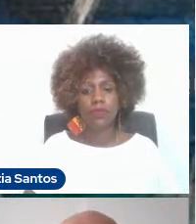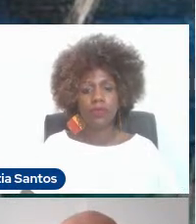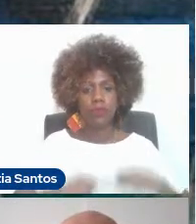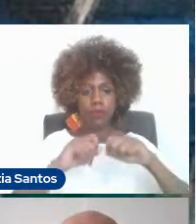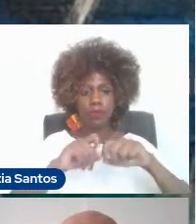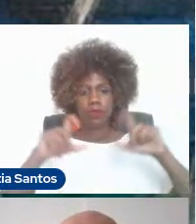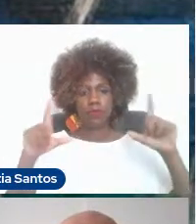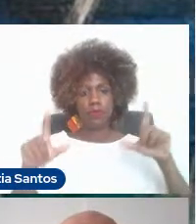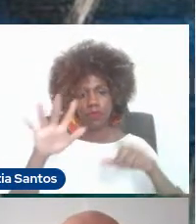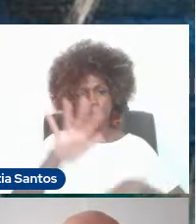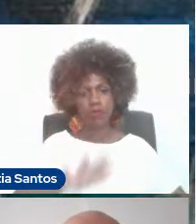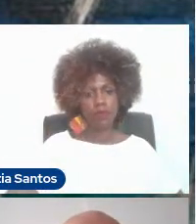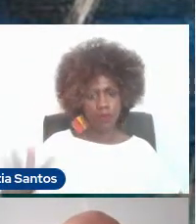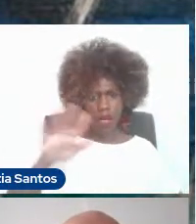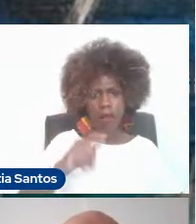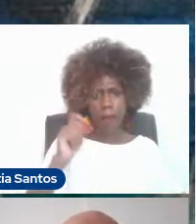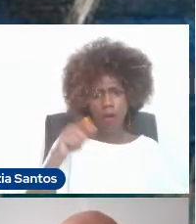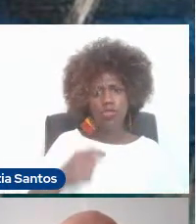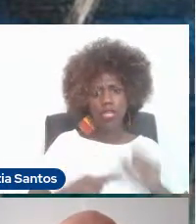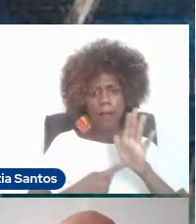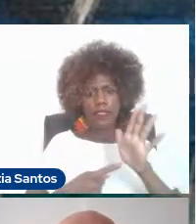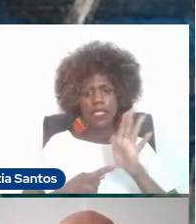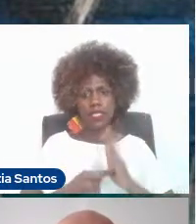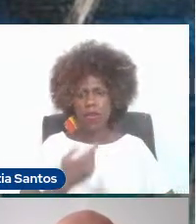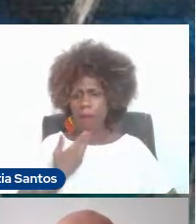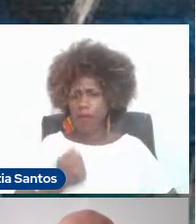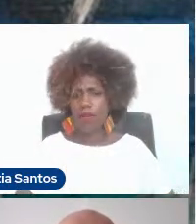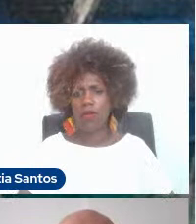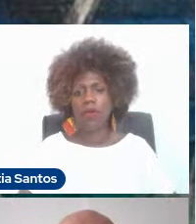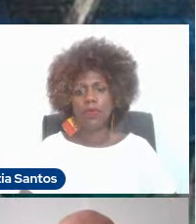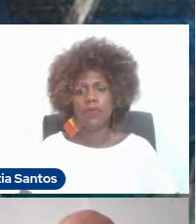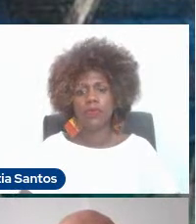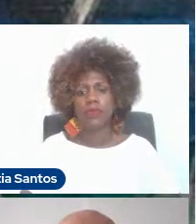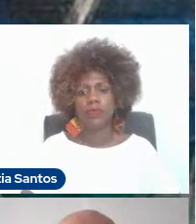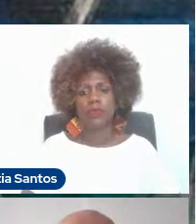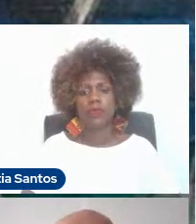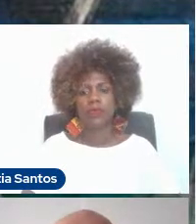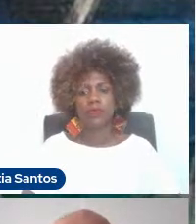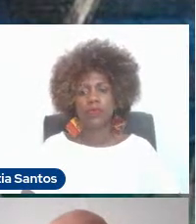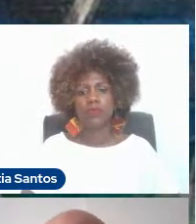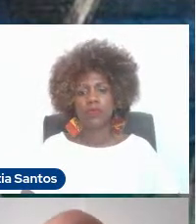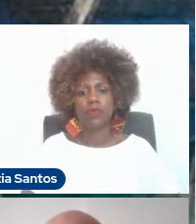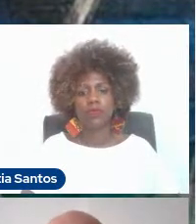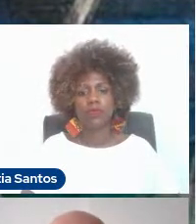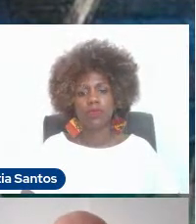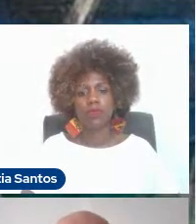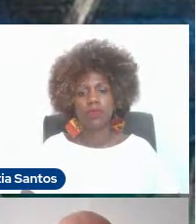geral. Se pudesse colocar em modo de apresentação, acho que fica mais visível para o público.